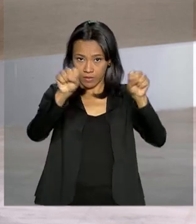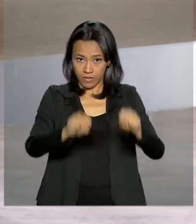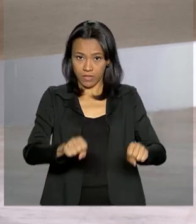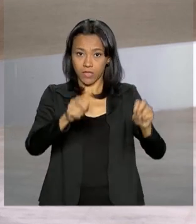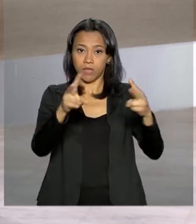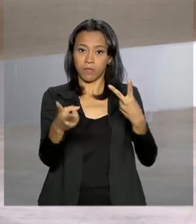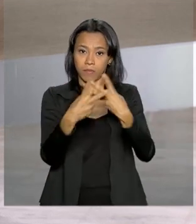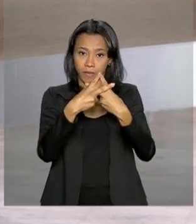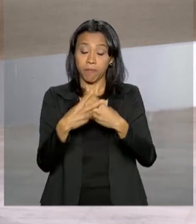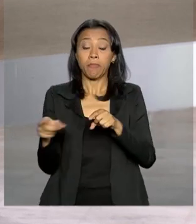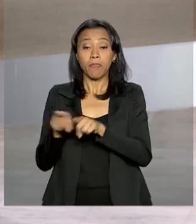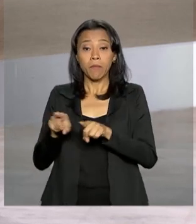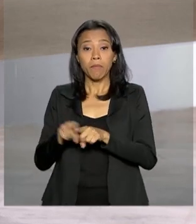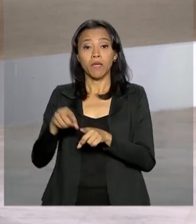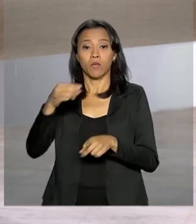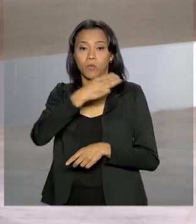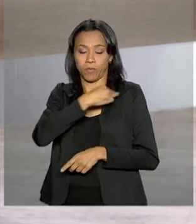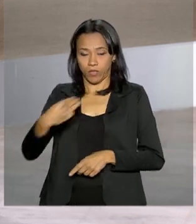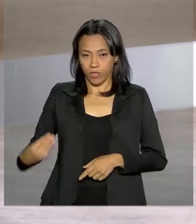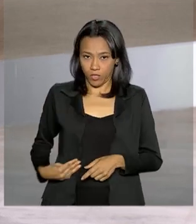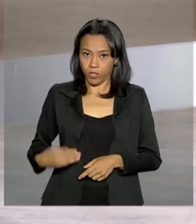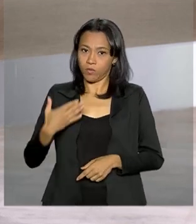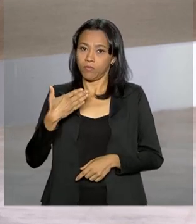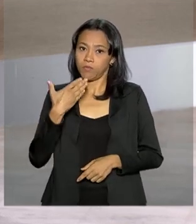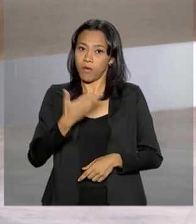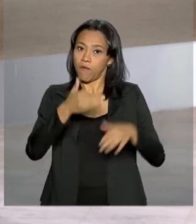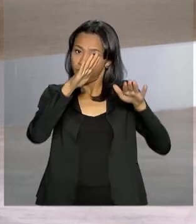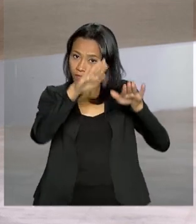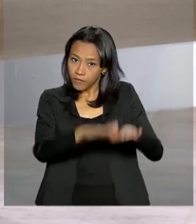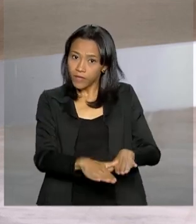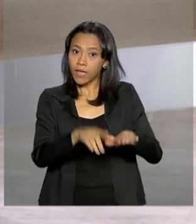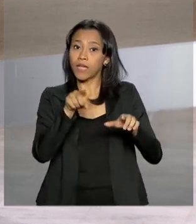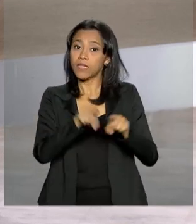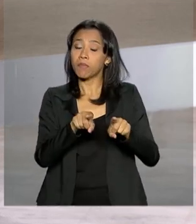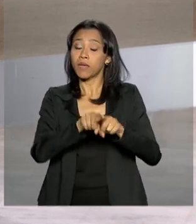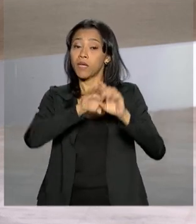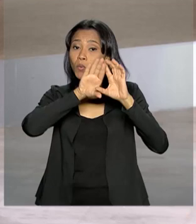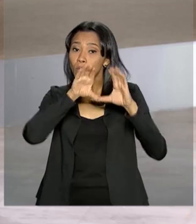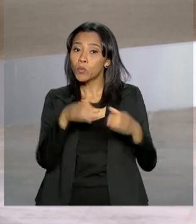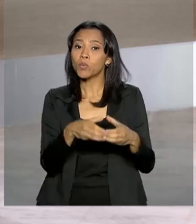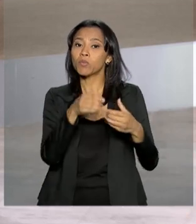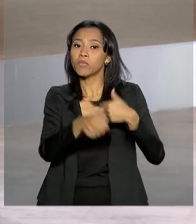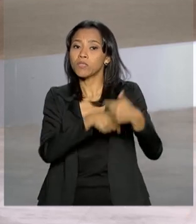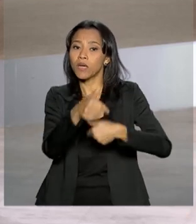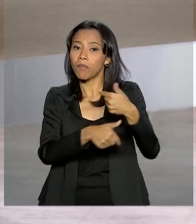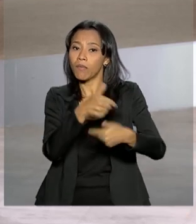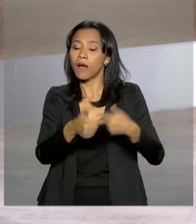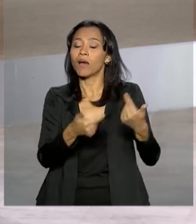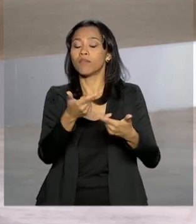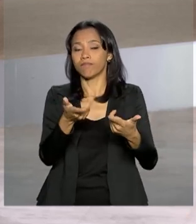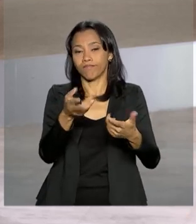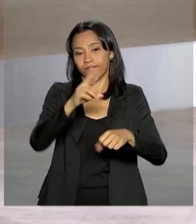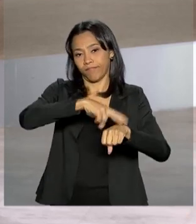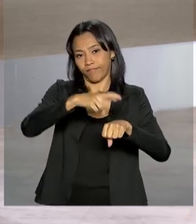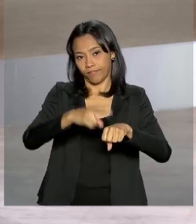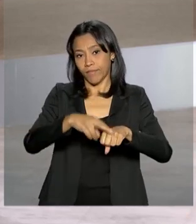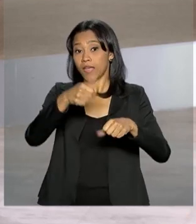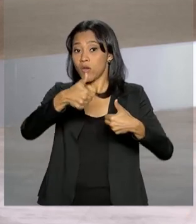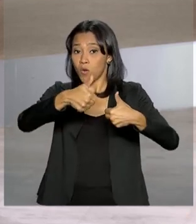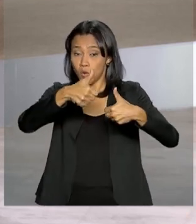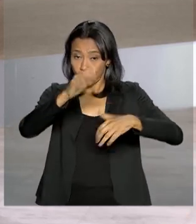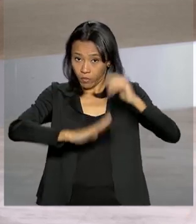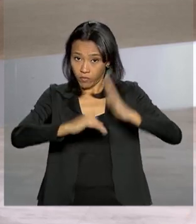também autorizou a permanência da Força-Tarefa de Intervenção Penitenciária em Roraima. Os agentes permanecem na